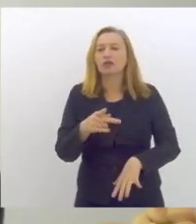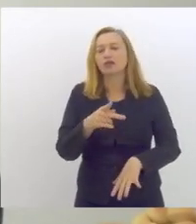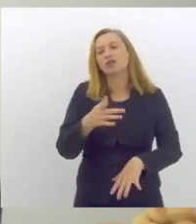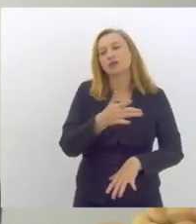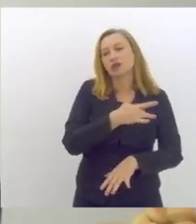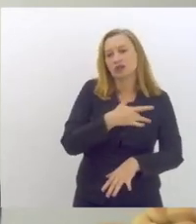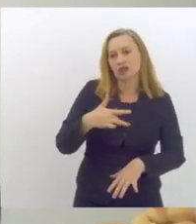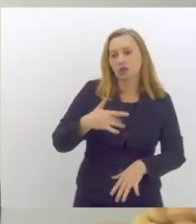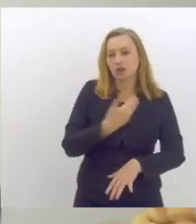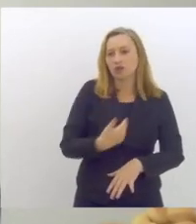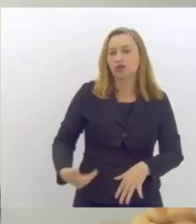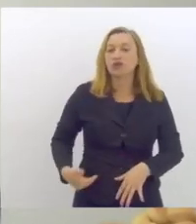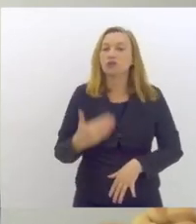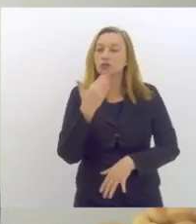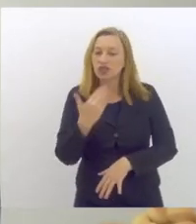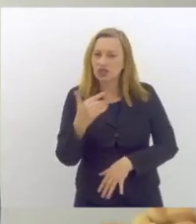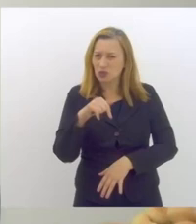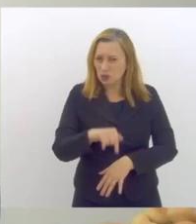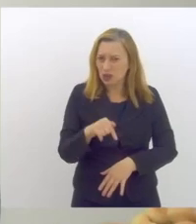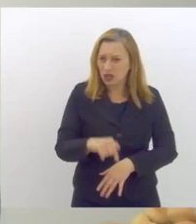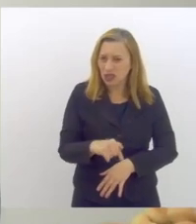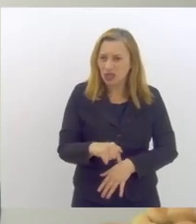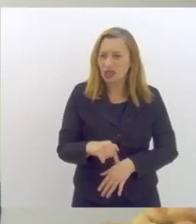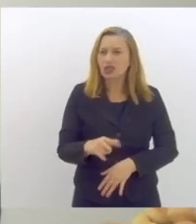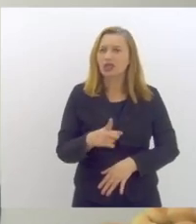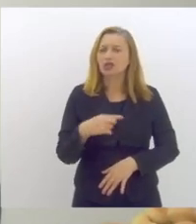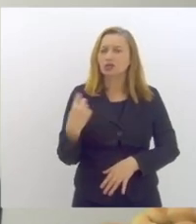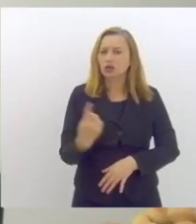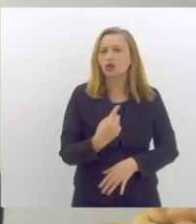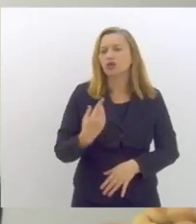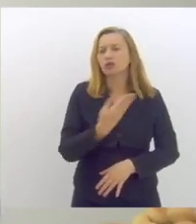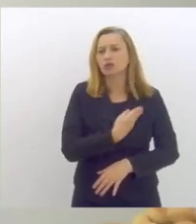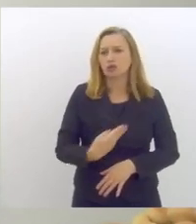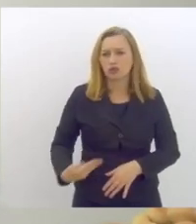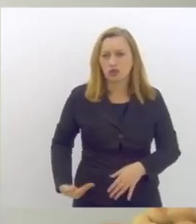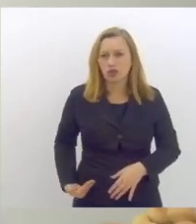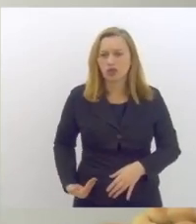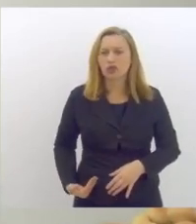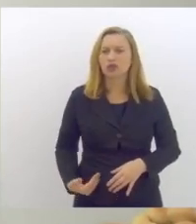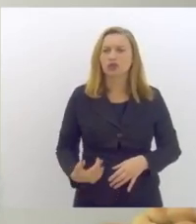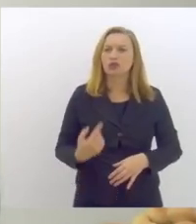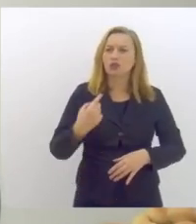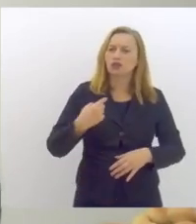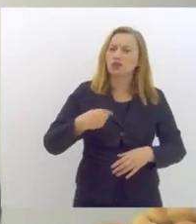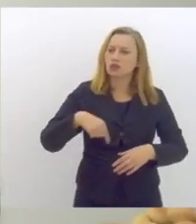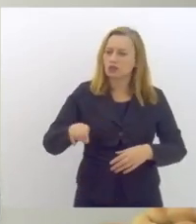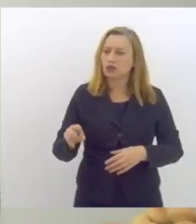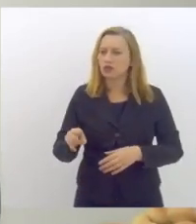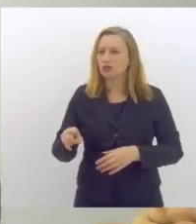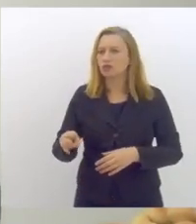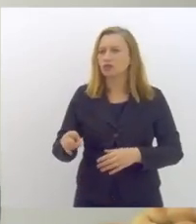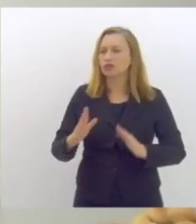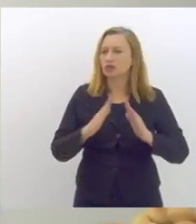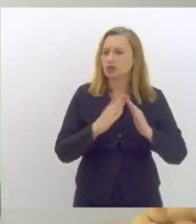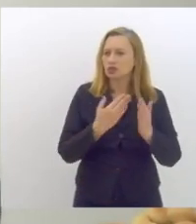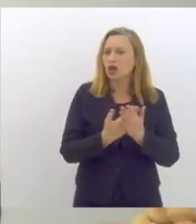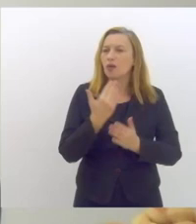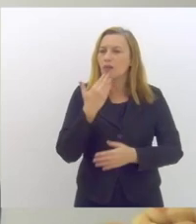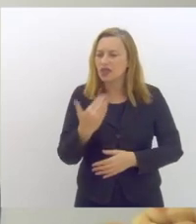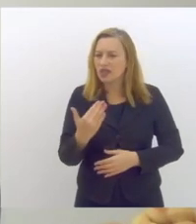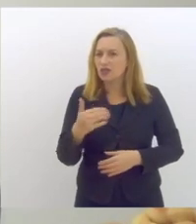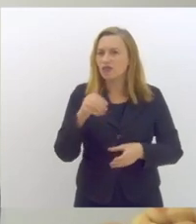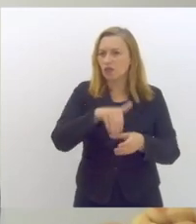então eu faço um apelo aqui para que os nossos governantes quando vão nas nossas comunidades pedir o